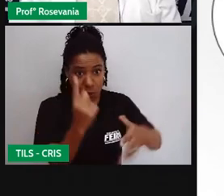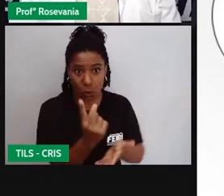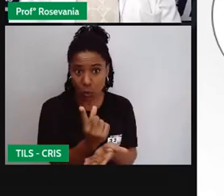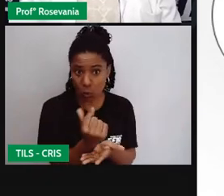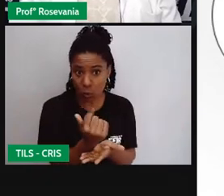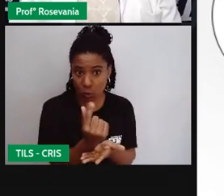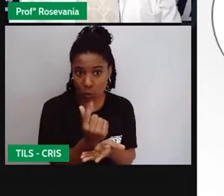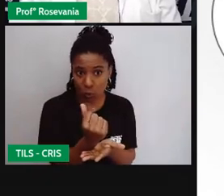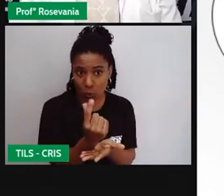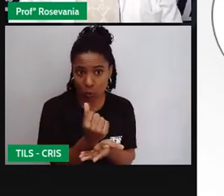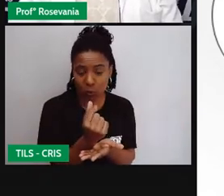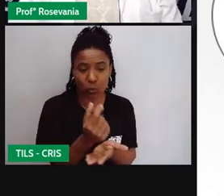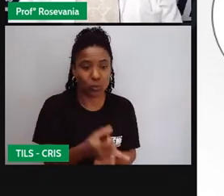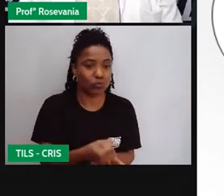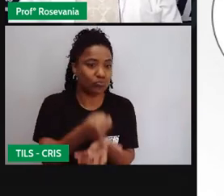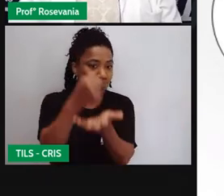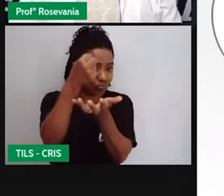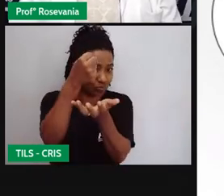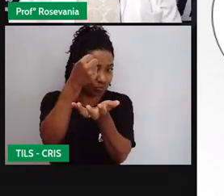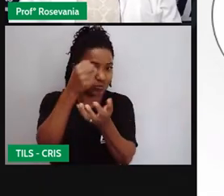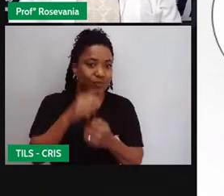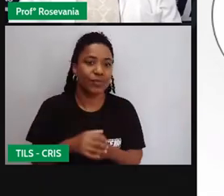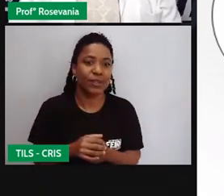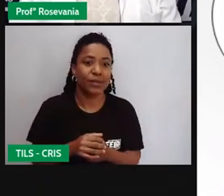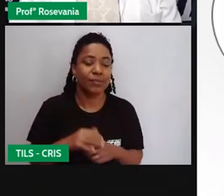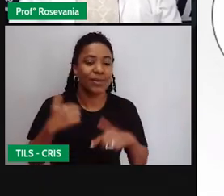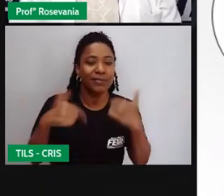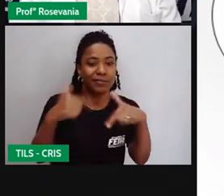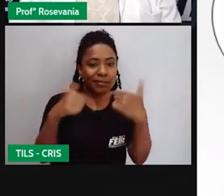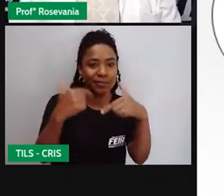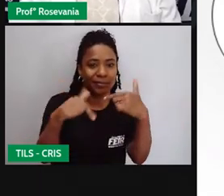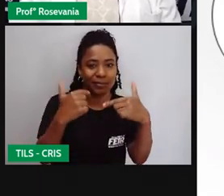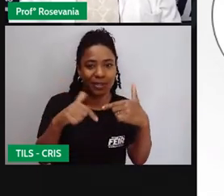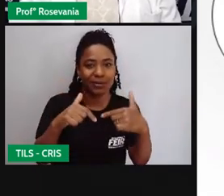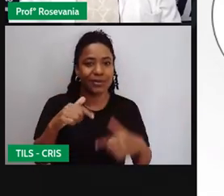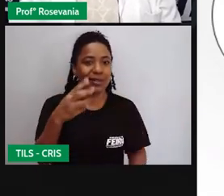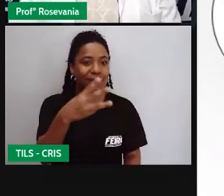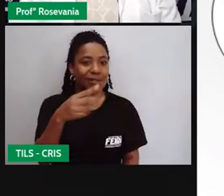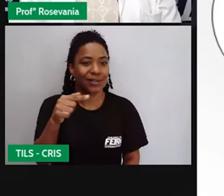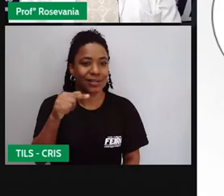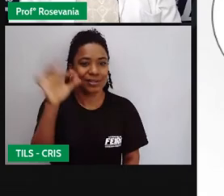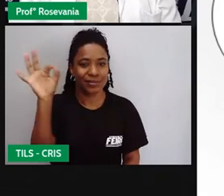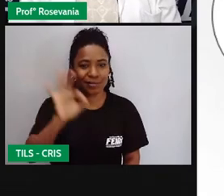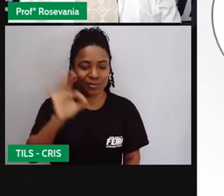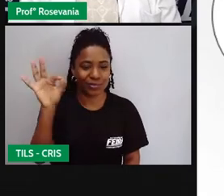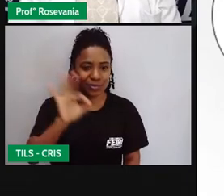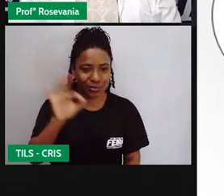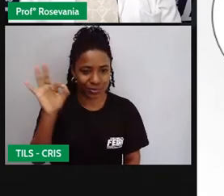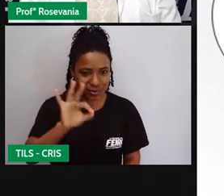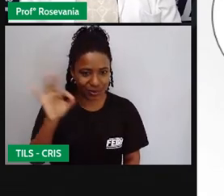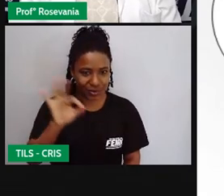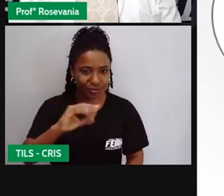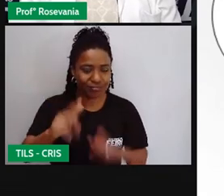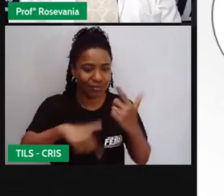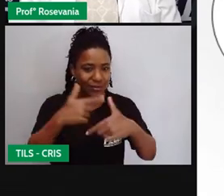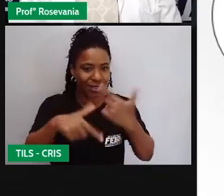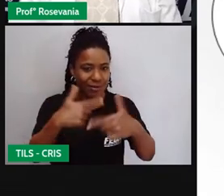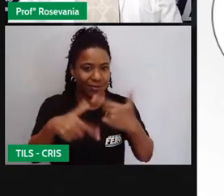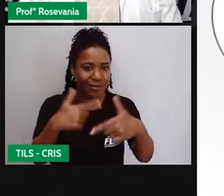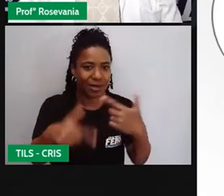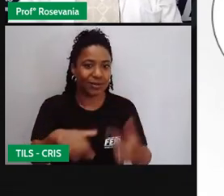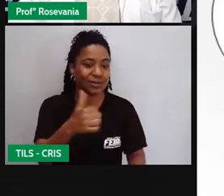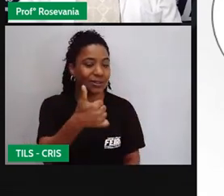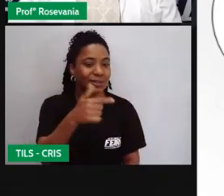milhões de pessoas, cerca de 37% dos trabalhadores eles estão nesse meio, no meio do agronegócio,